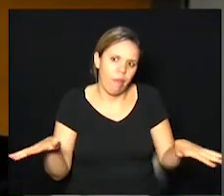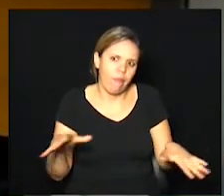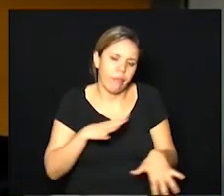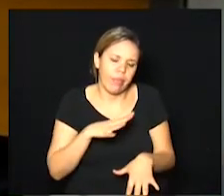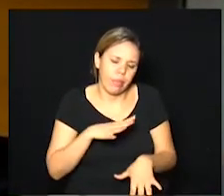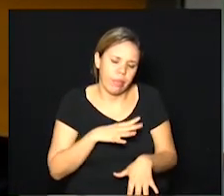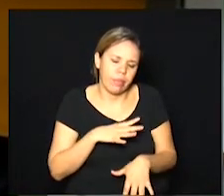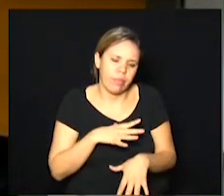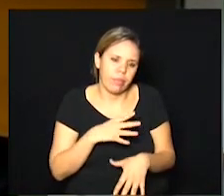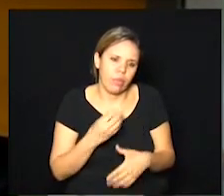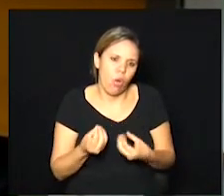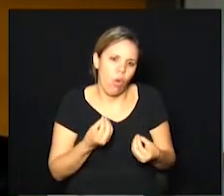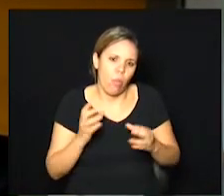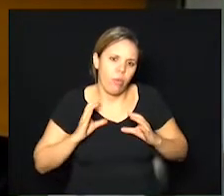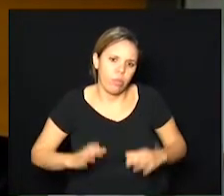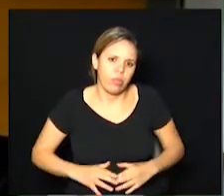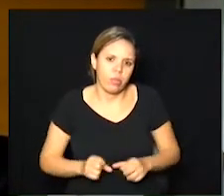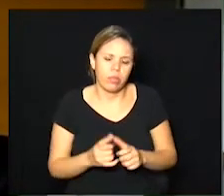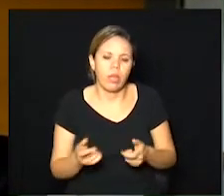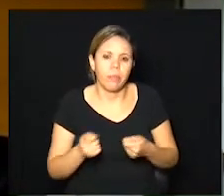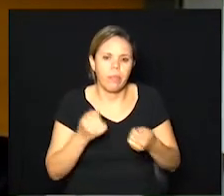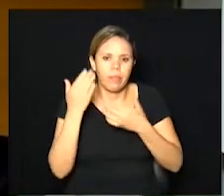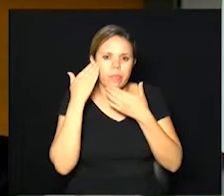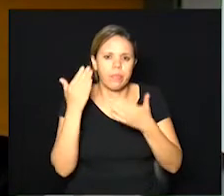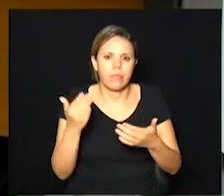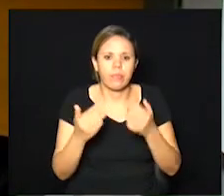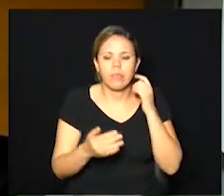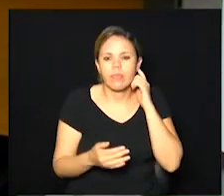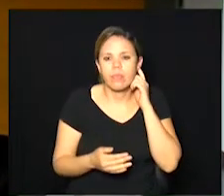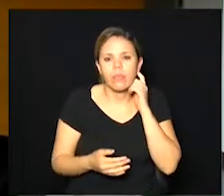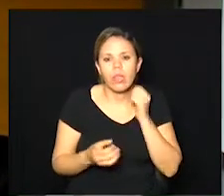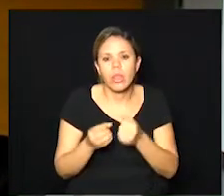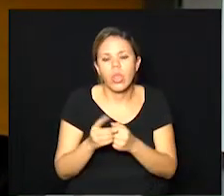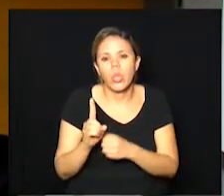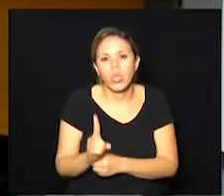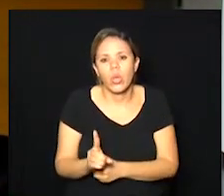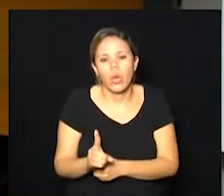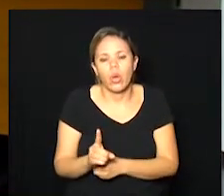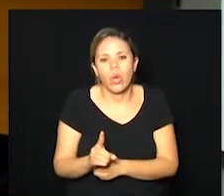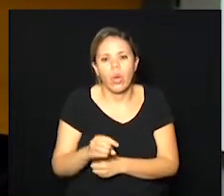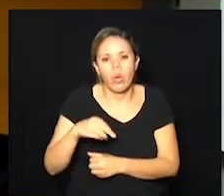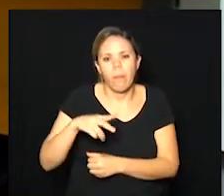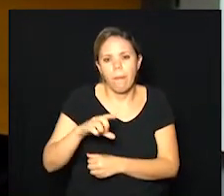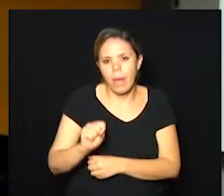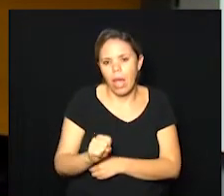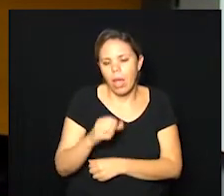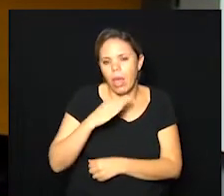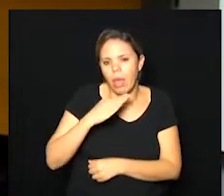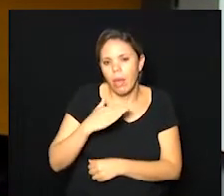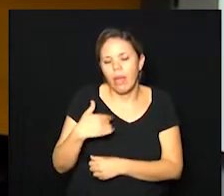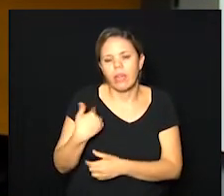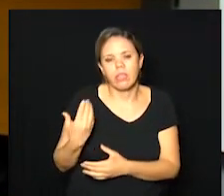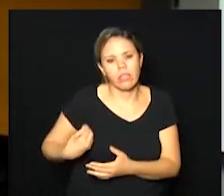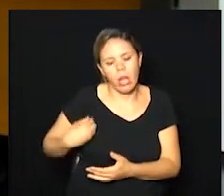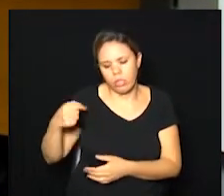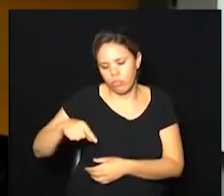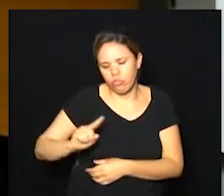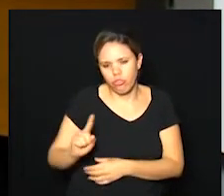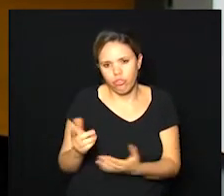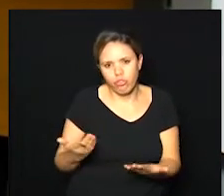na cidade como é que ela se comportou fica meu agradecimento também aqui ao doutor Marcos Pimenta ele não está conosco porque ele está lidando com esse